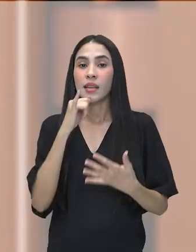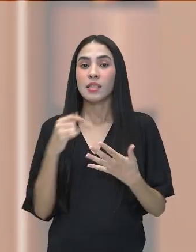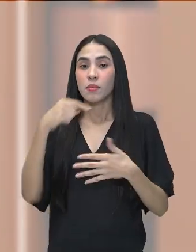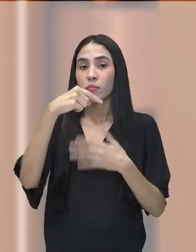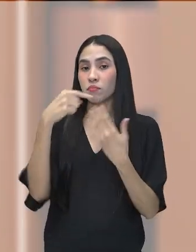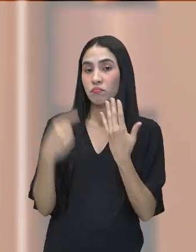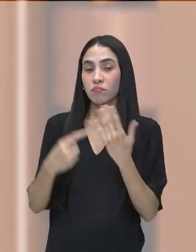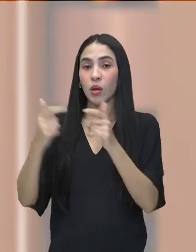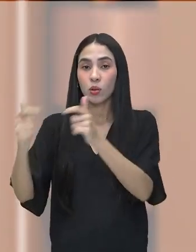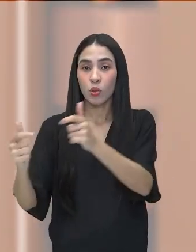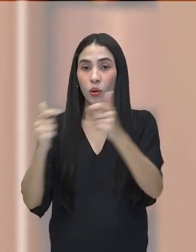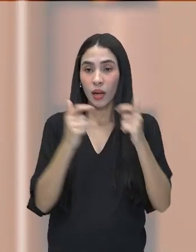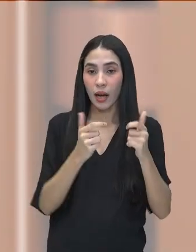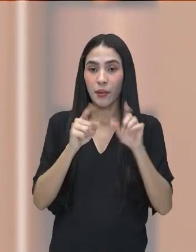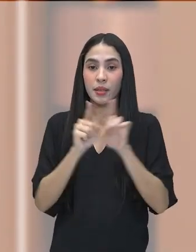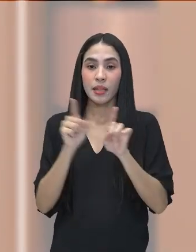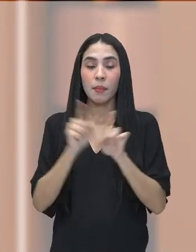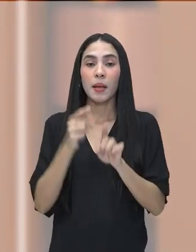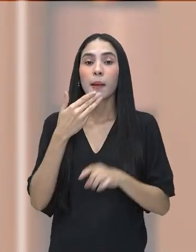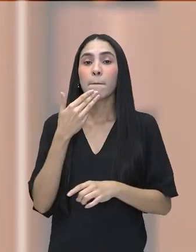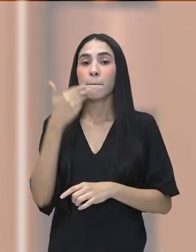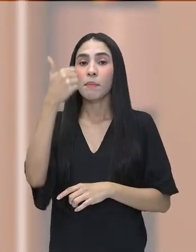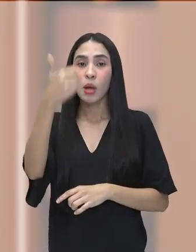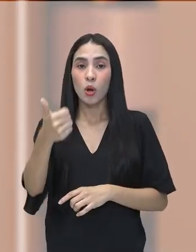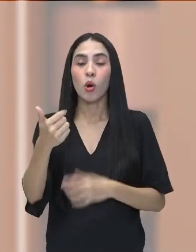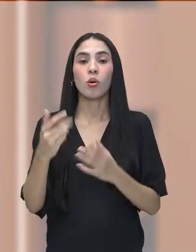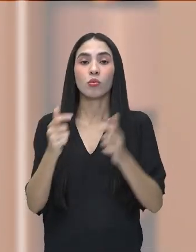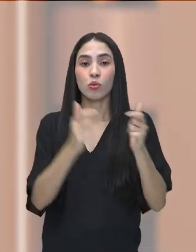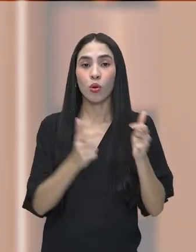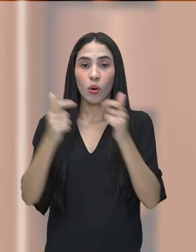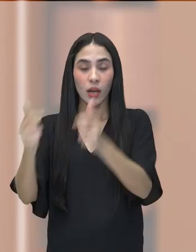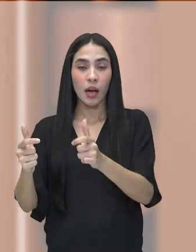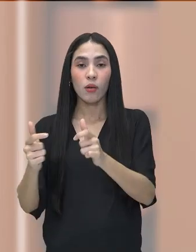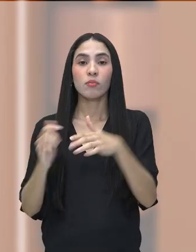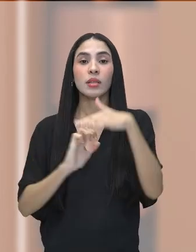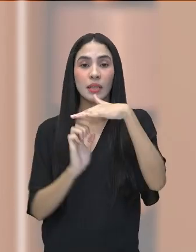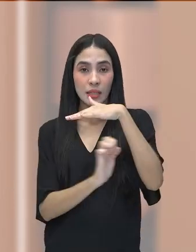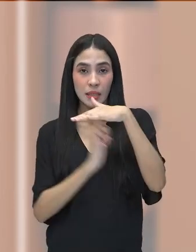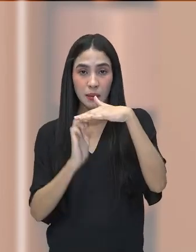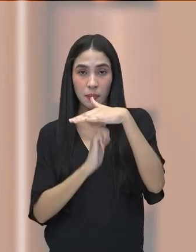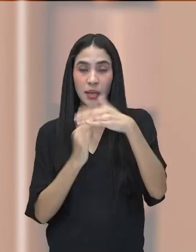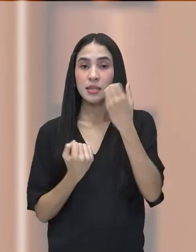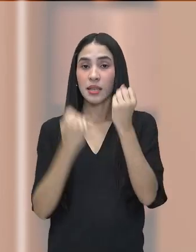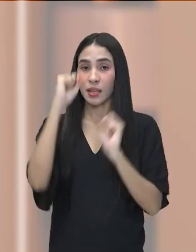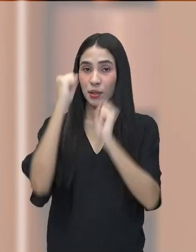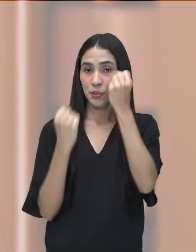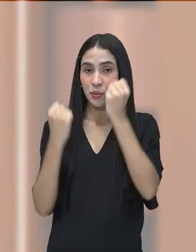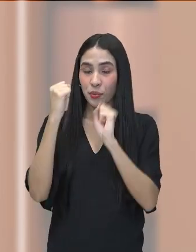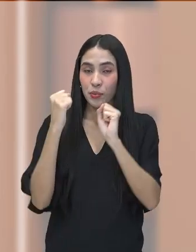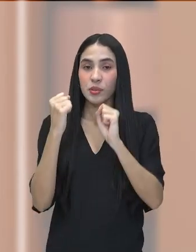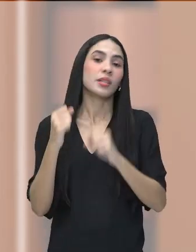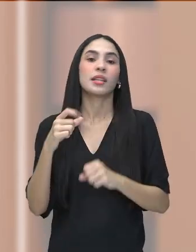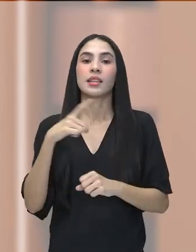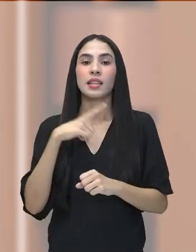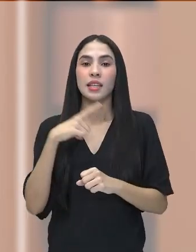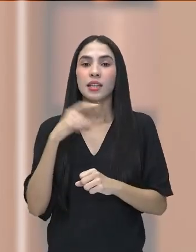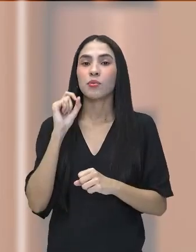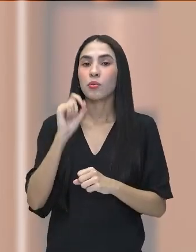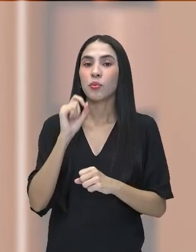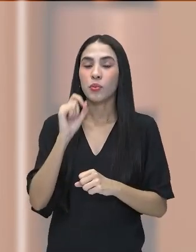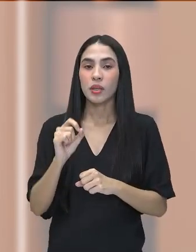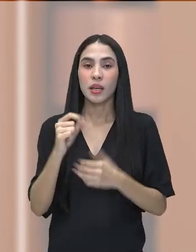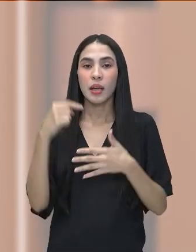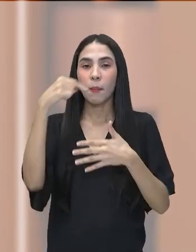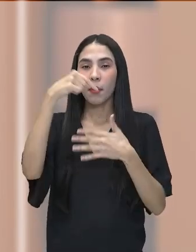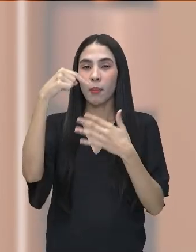locacionais e as preferências de onde se localizam essas indústrias a partir aí de uma série de